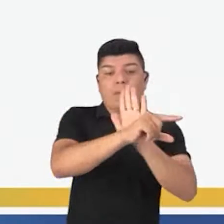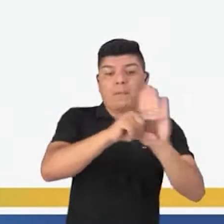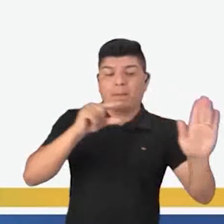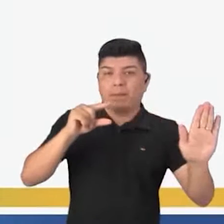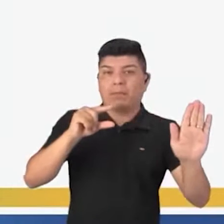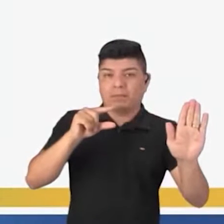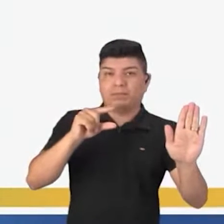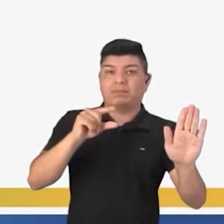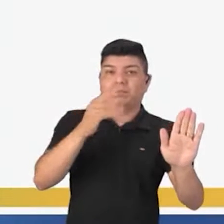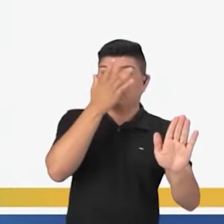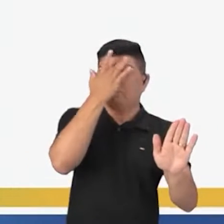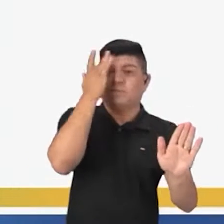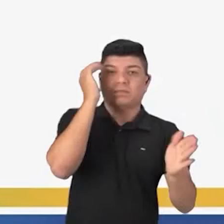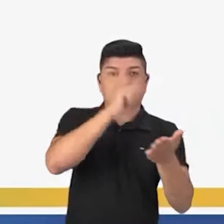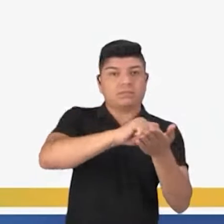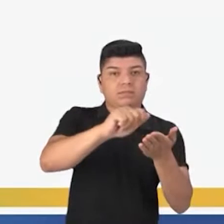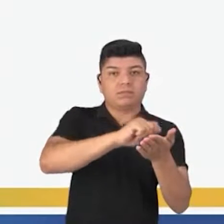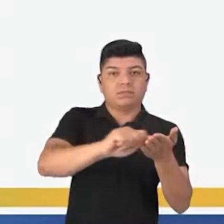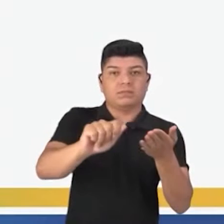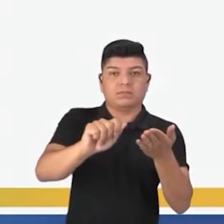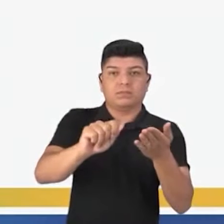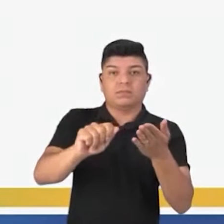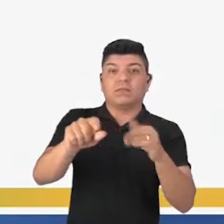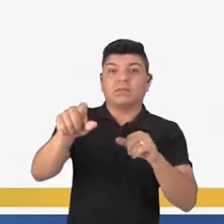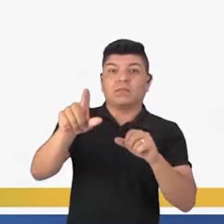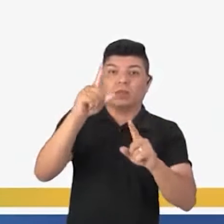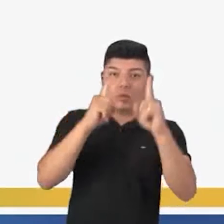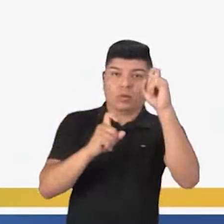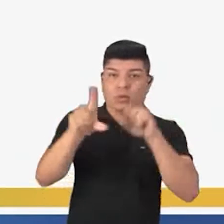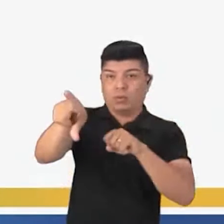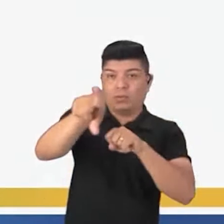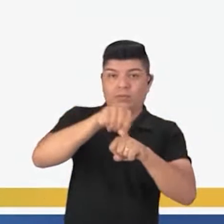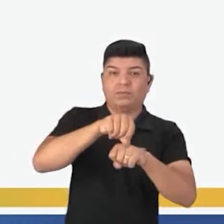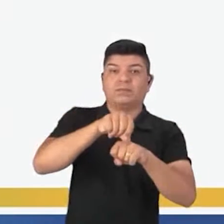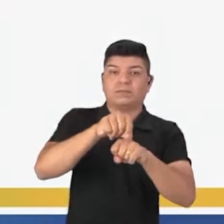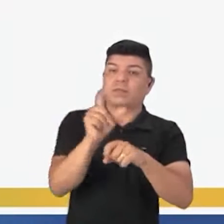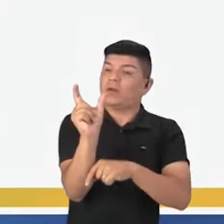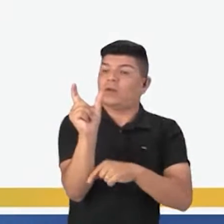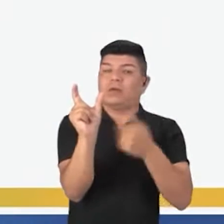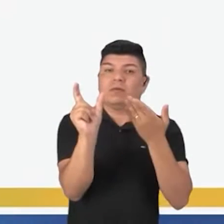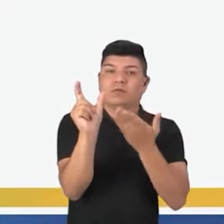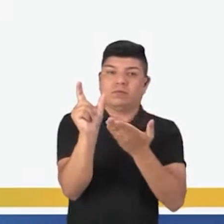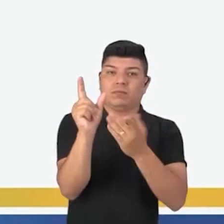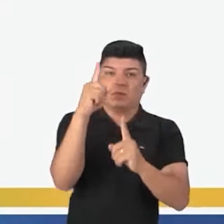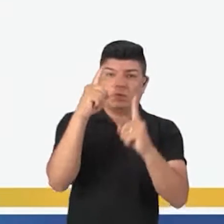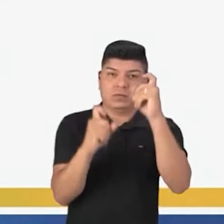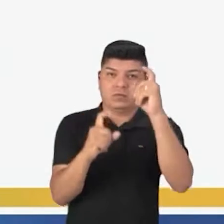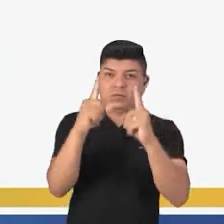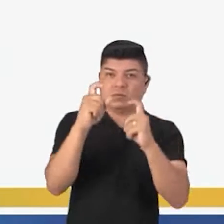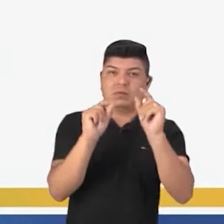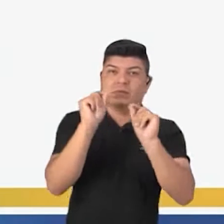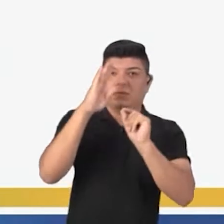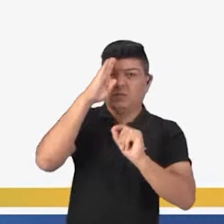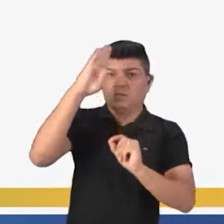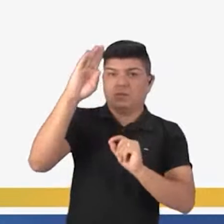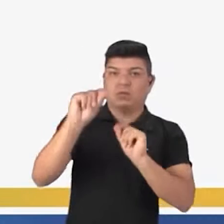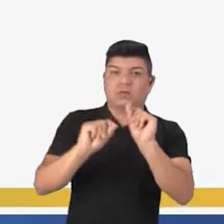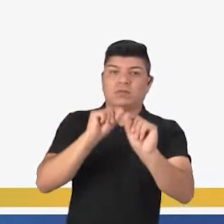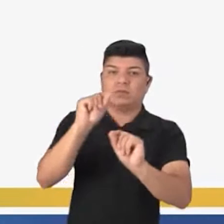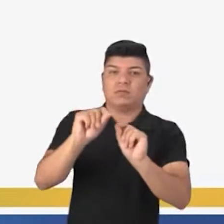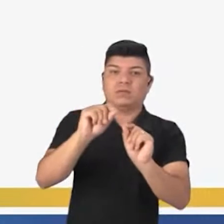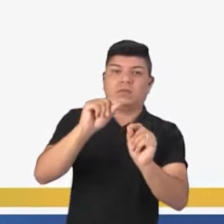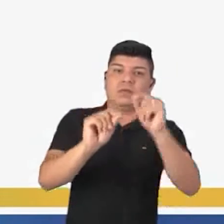conforme a intenção do autor. Os Operadores Argumentativos são palavras ou expressões fundamentais